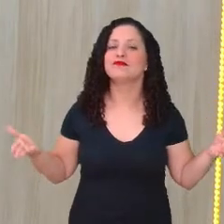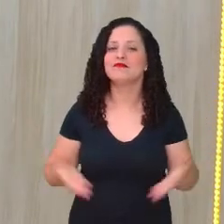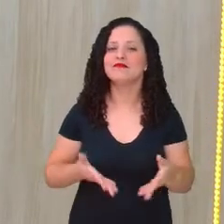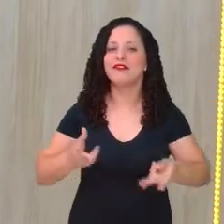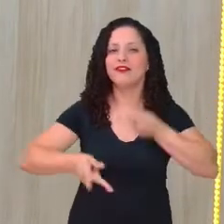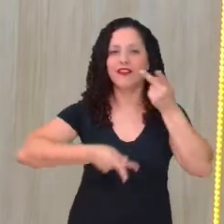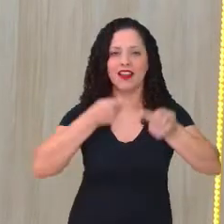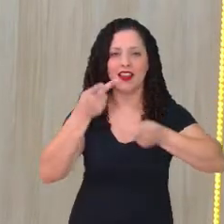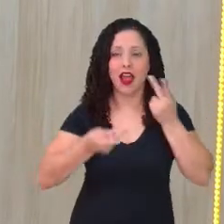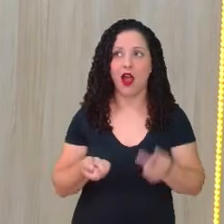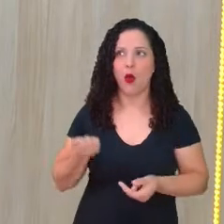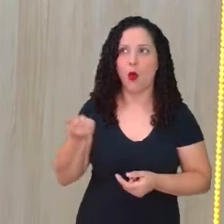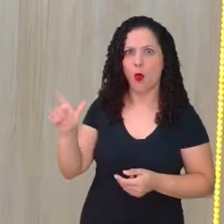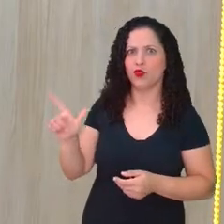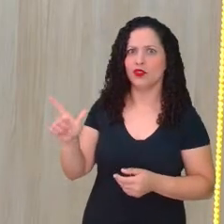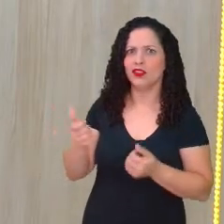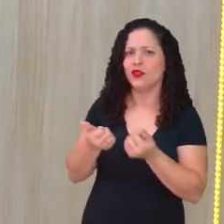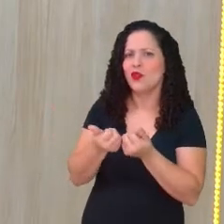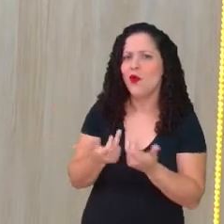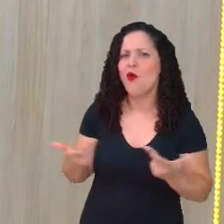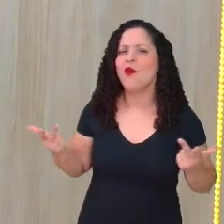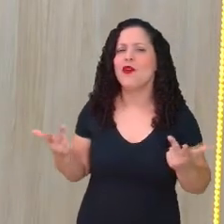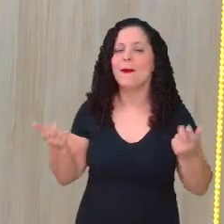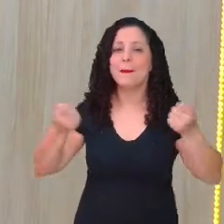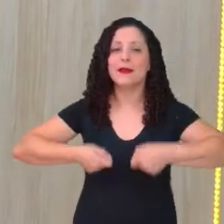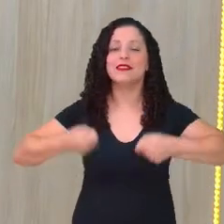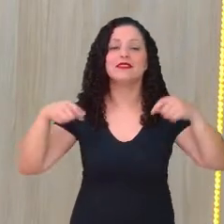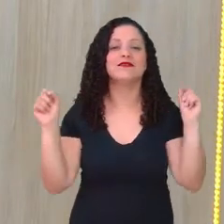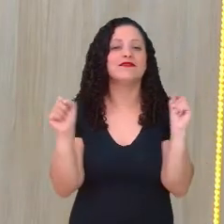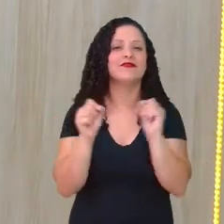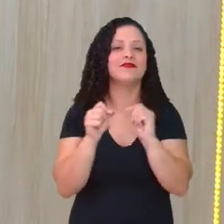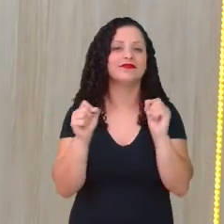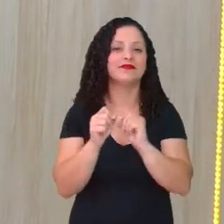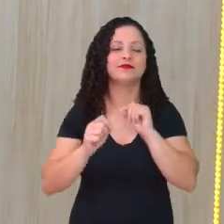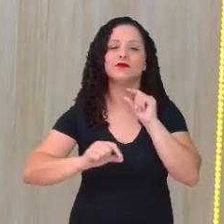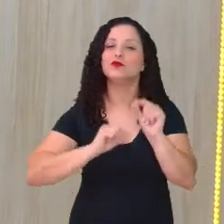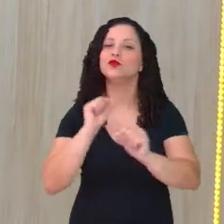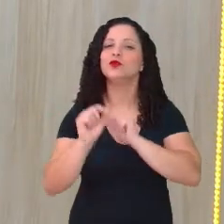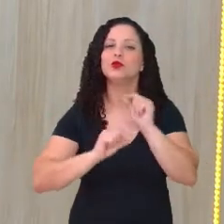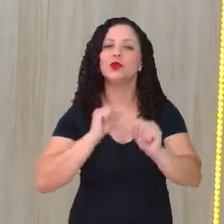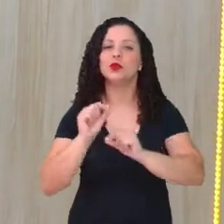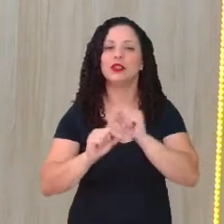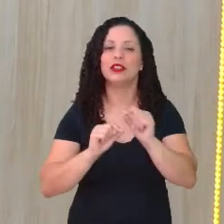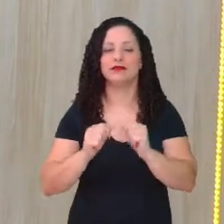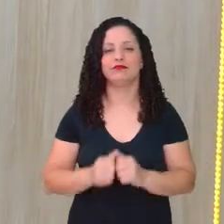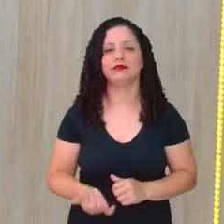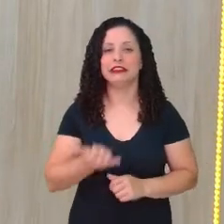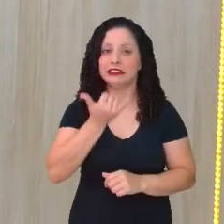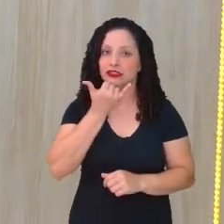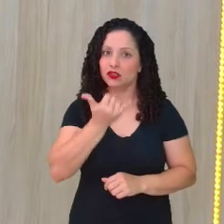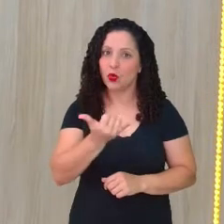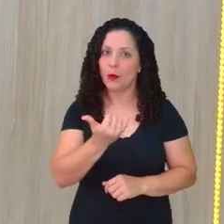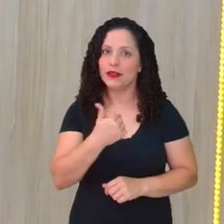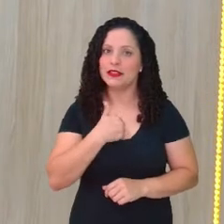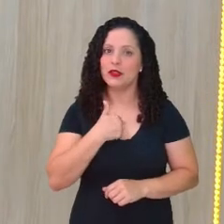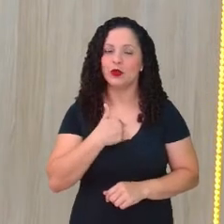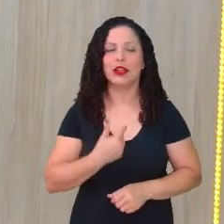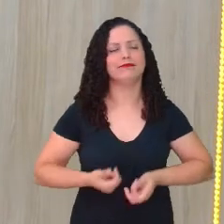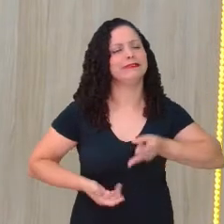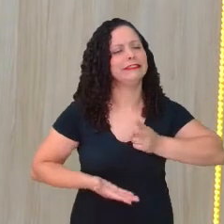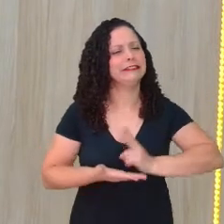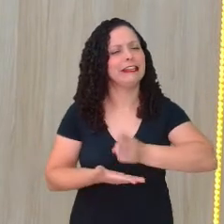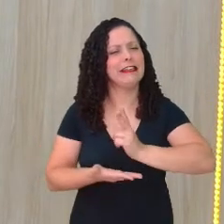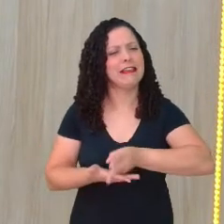outro exercício que precisamos fazer e fazer, não é? Desculpem se estou sendo prolixa,